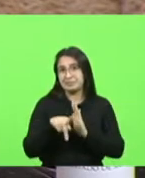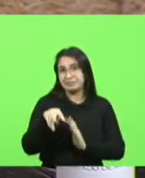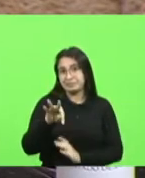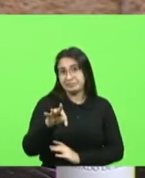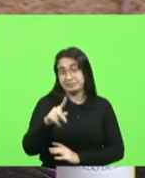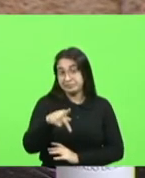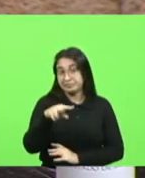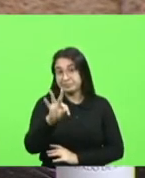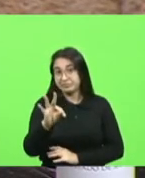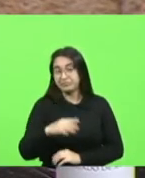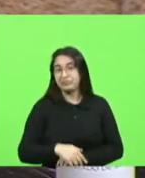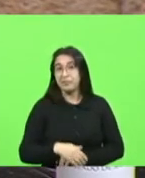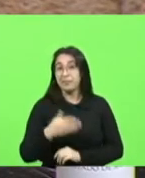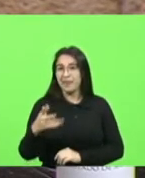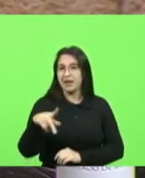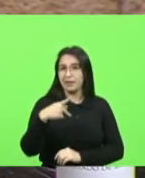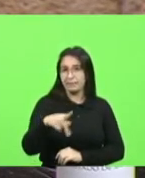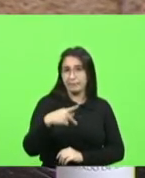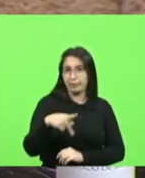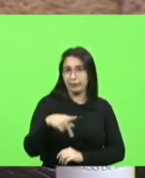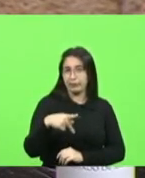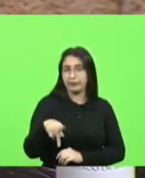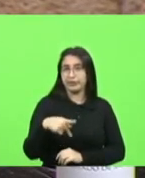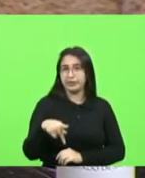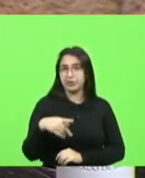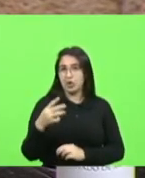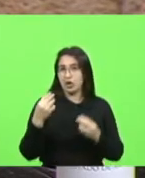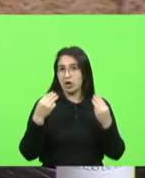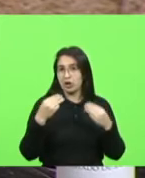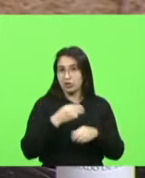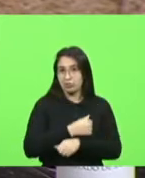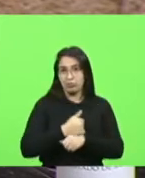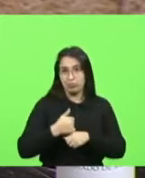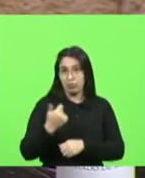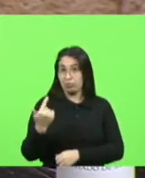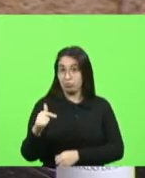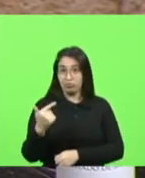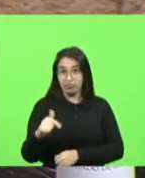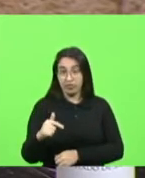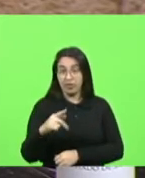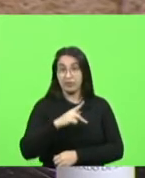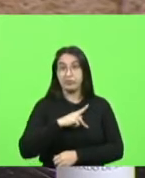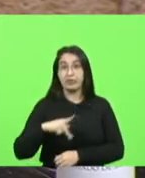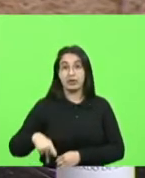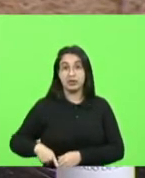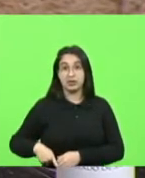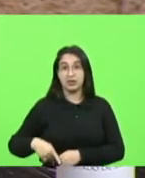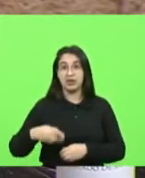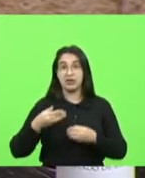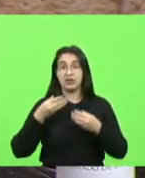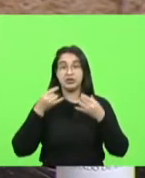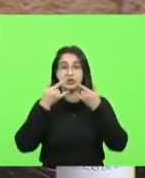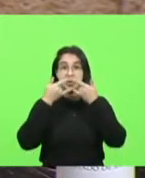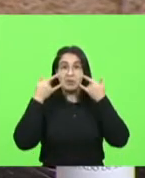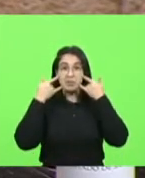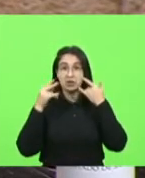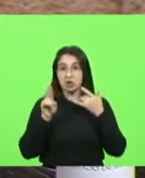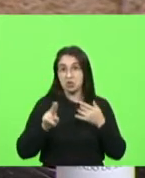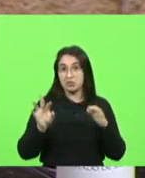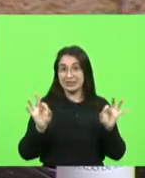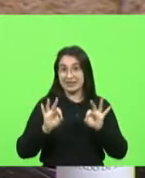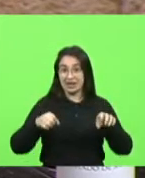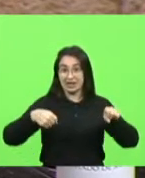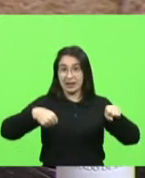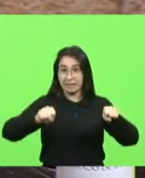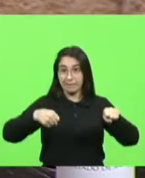pra esse professor com uma total inversão moral que ele tem na cabeça dele um presidente que tira a máscara pra andar de moto inclusive ele diz isso